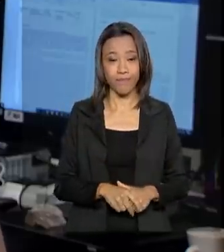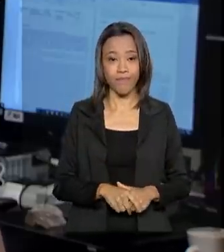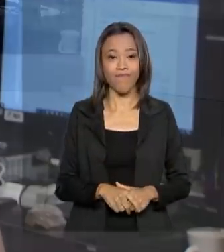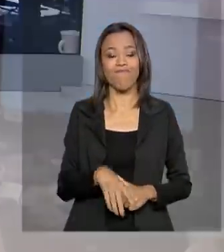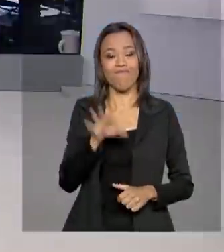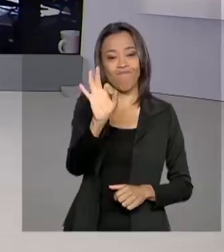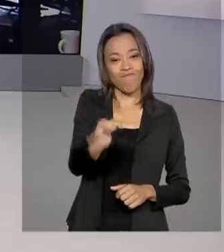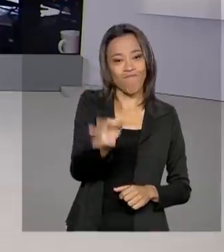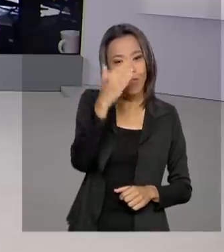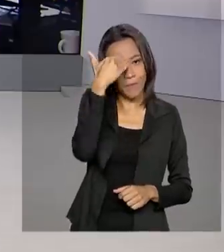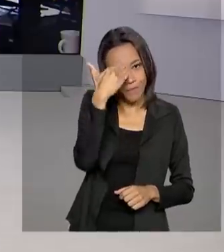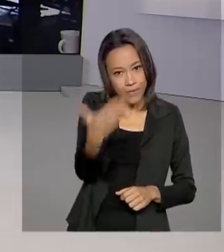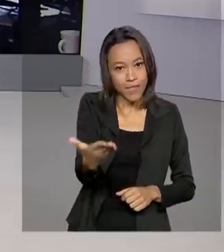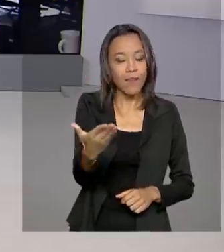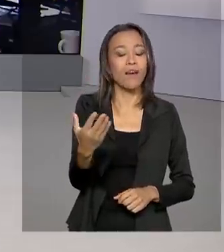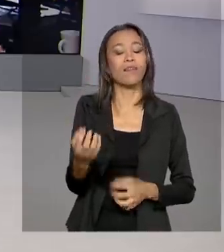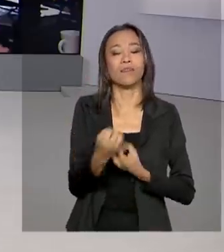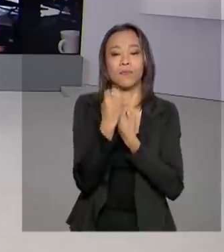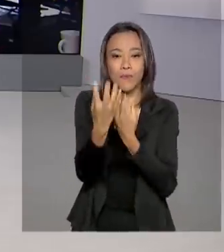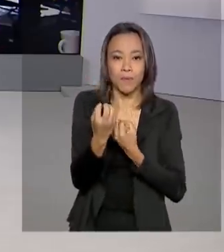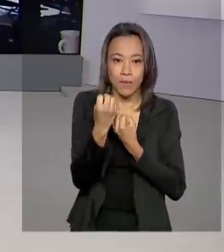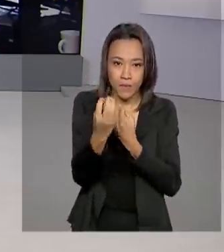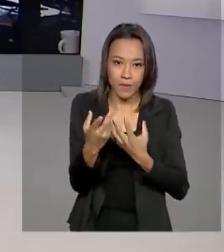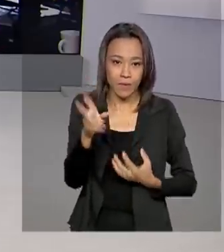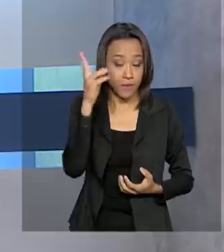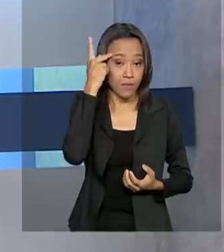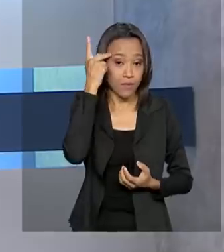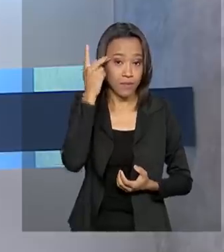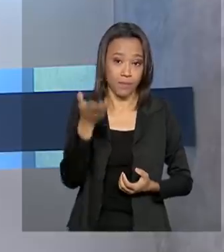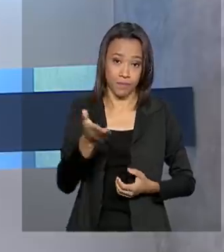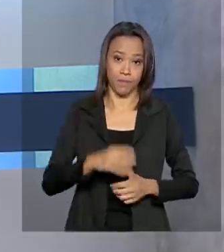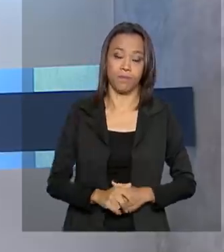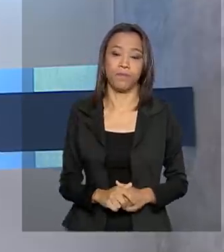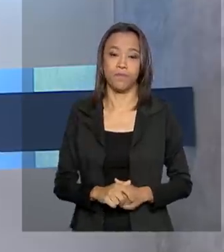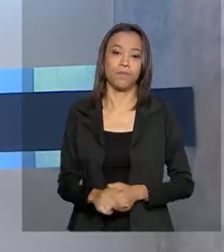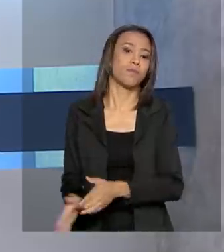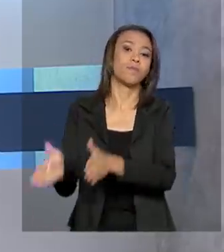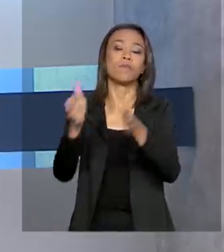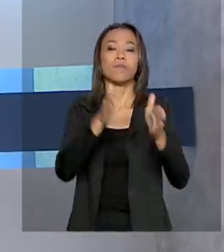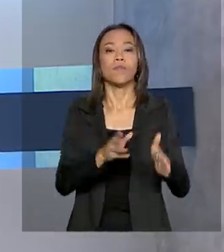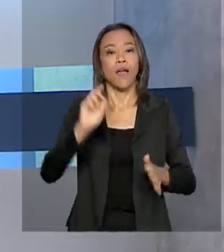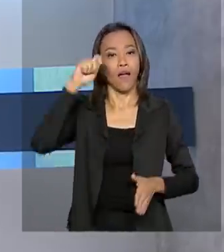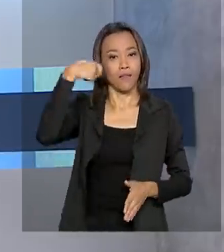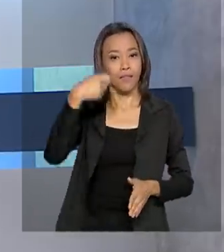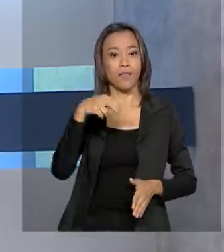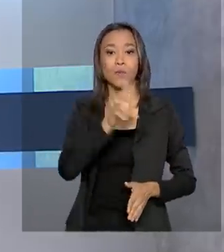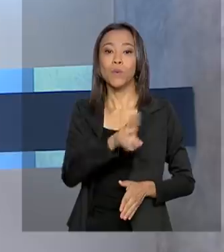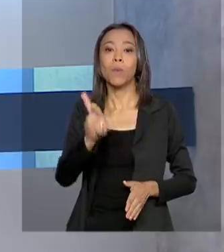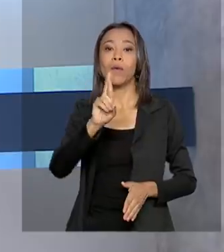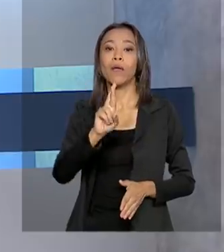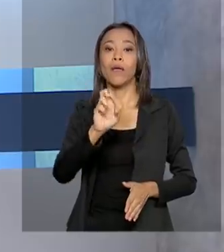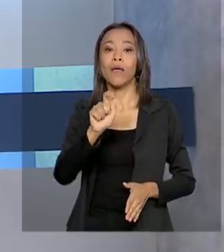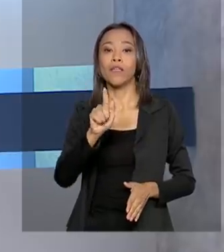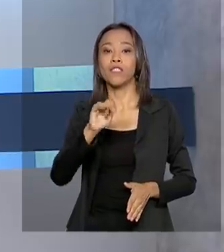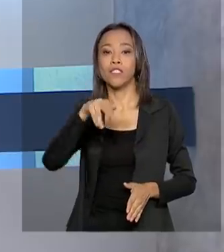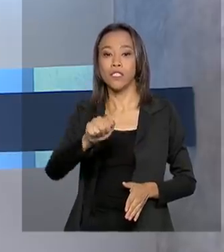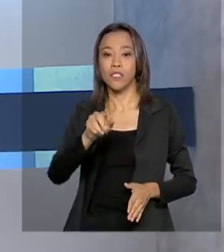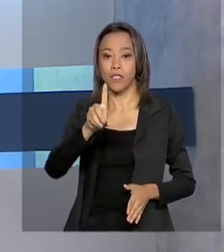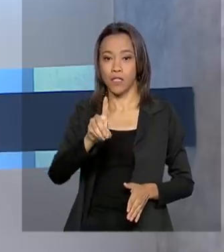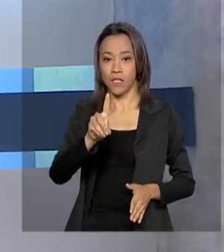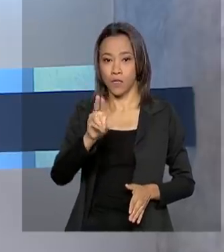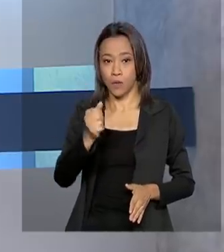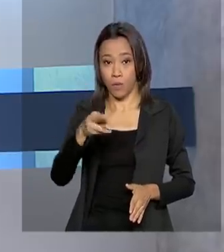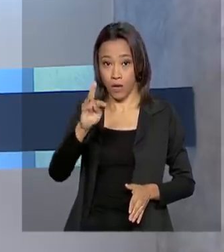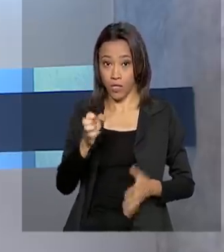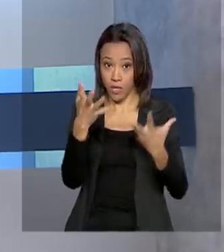Tá certo, Raquel. Obrigada pelas suas informações direto de São Paulo. A atriz Regina Duarte aceitou o convite para ser a nova